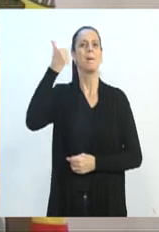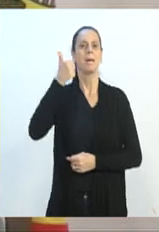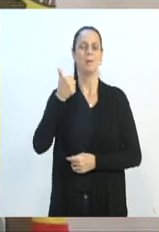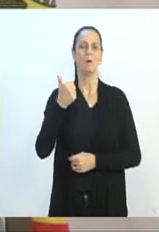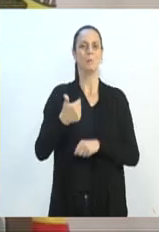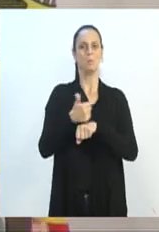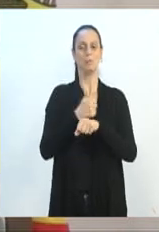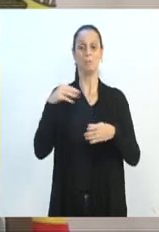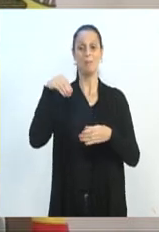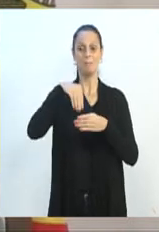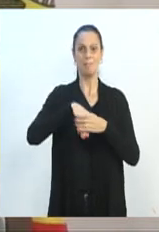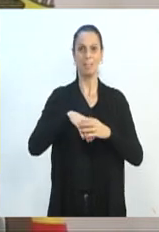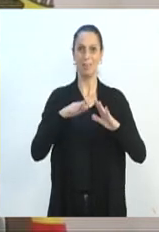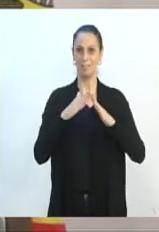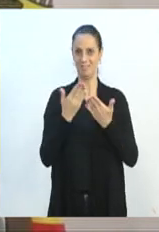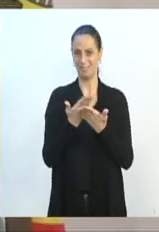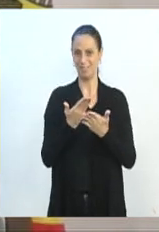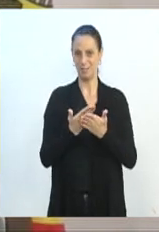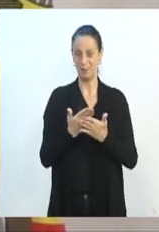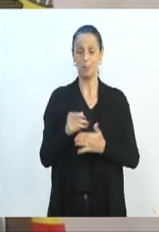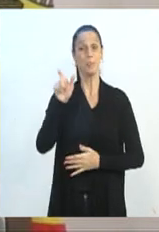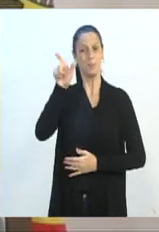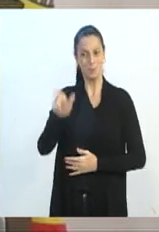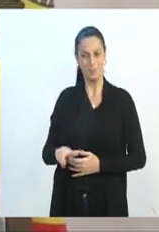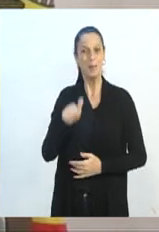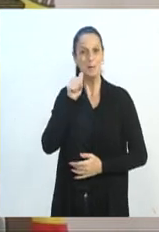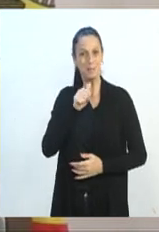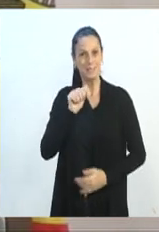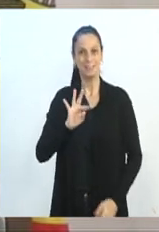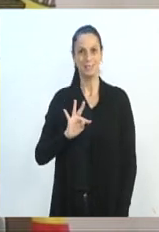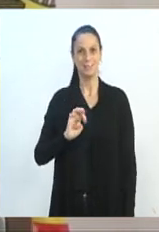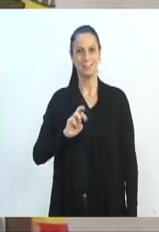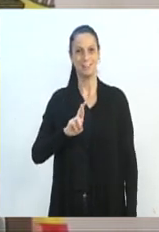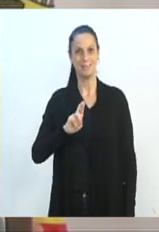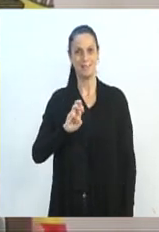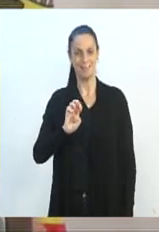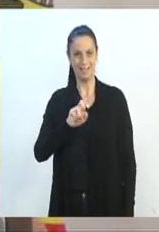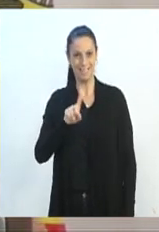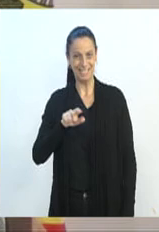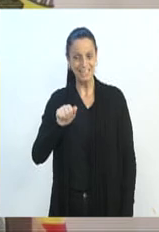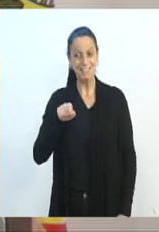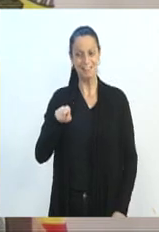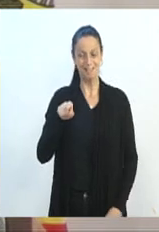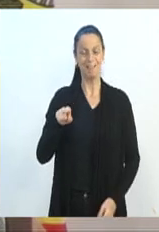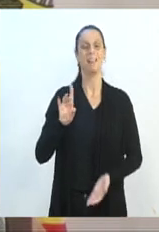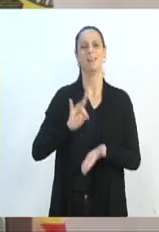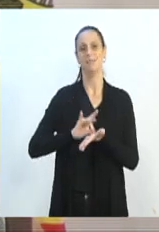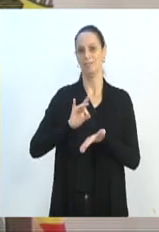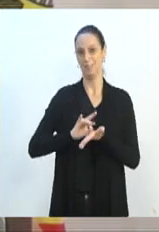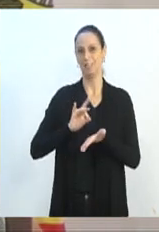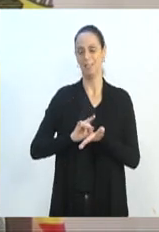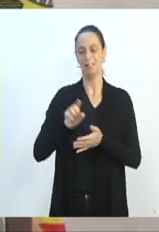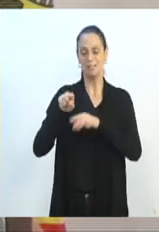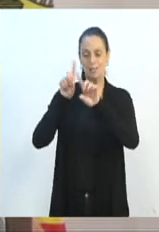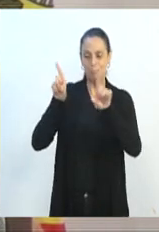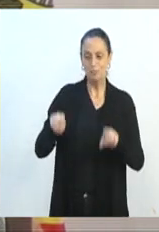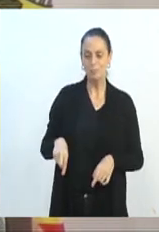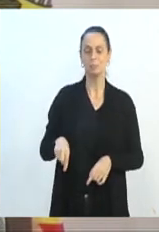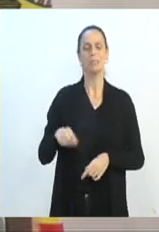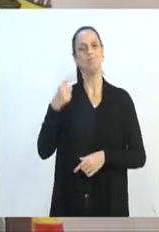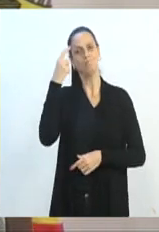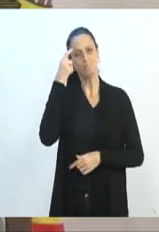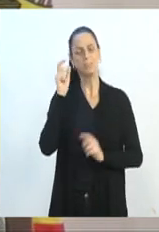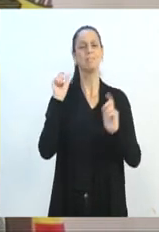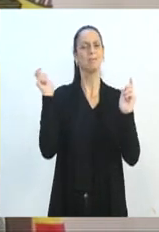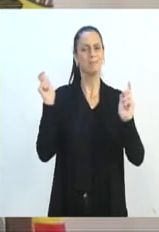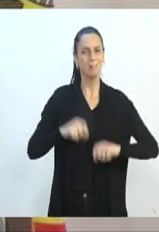estão, como é a servidora Tereza Cristina, que com certeza faça aqui um chamado para o executivo, que possa realmente homenagear essa e